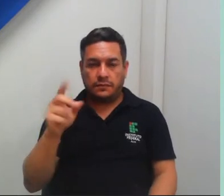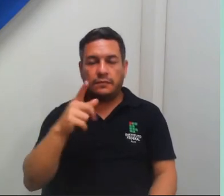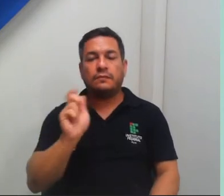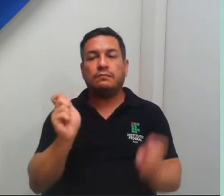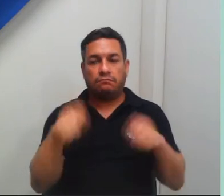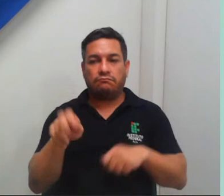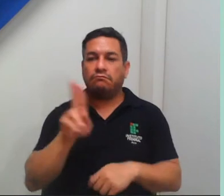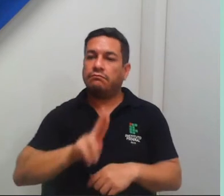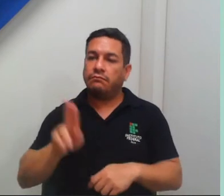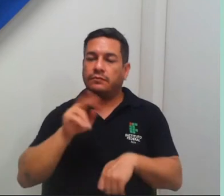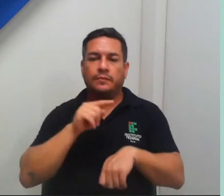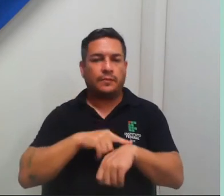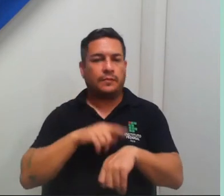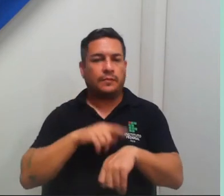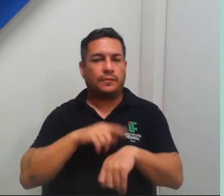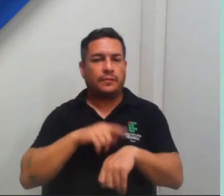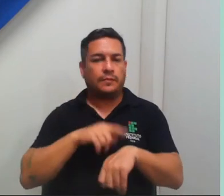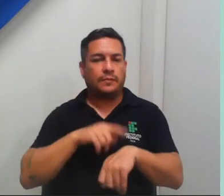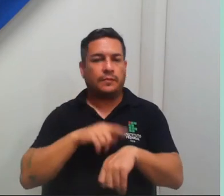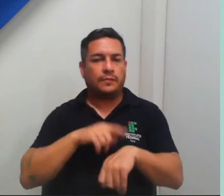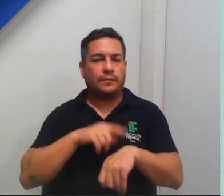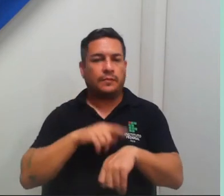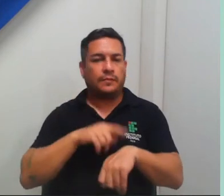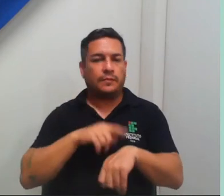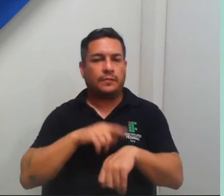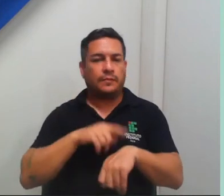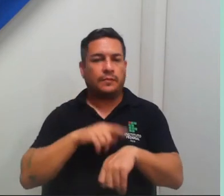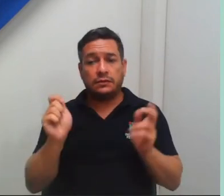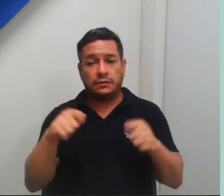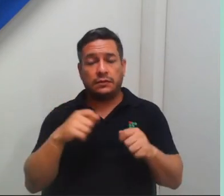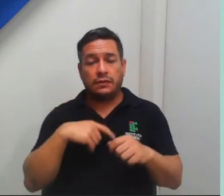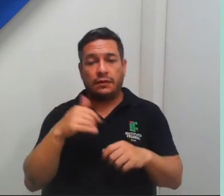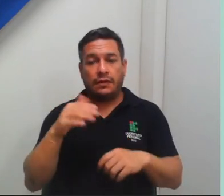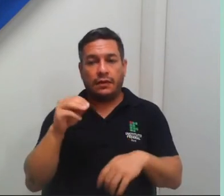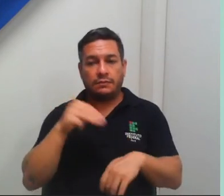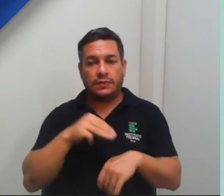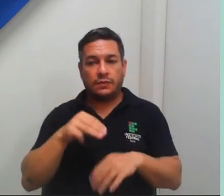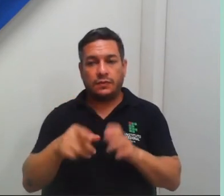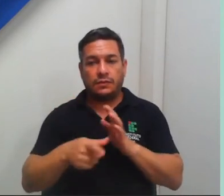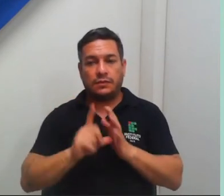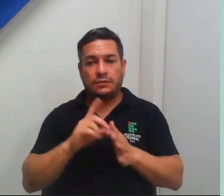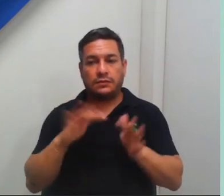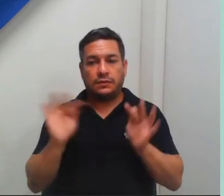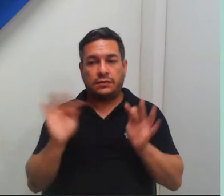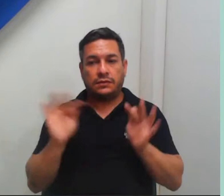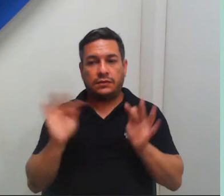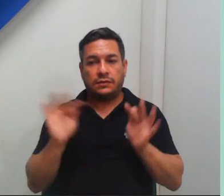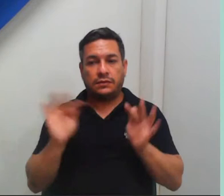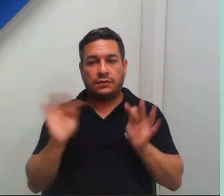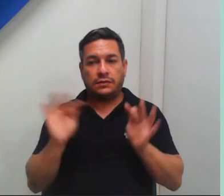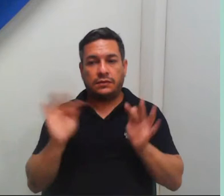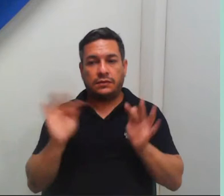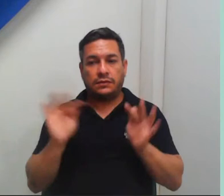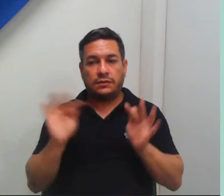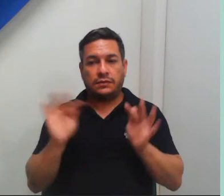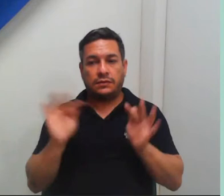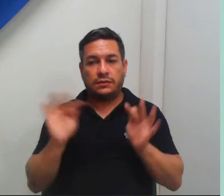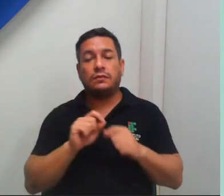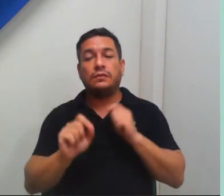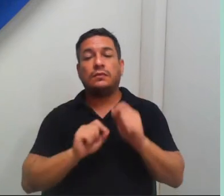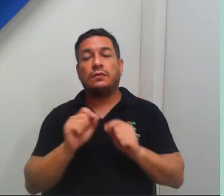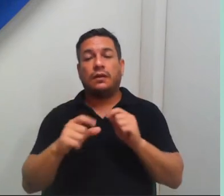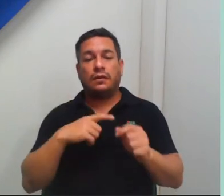tempo, se possível, talvez uns 10 minutos antes encerrar para nós podermos abrir para